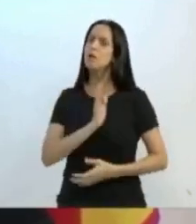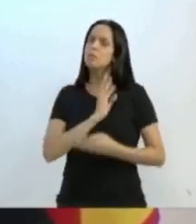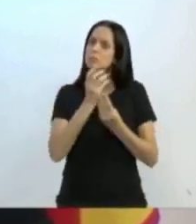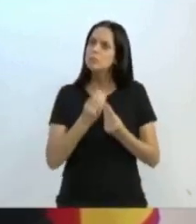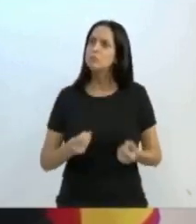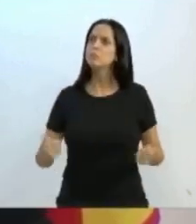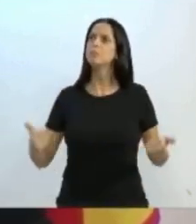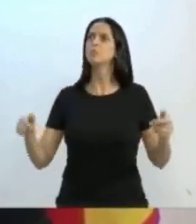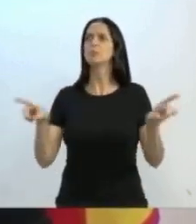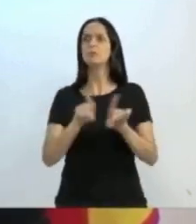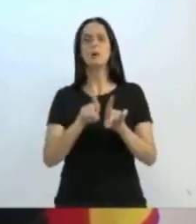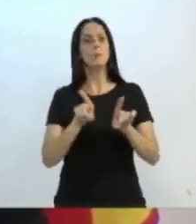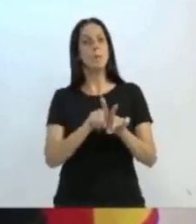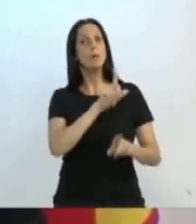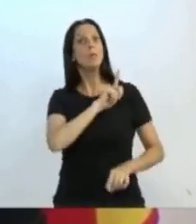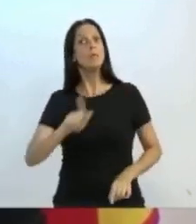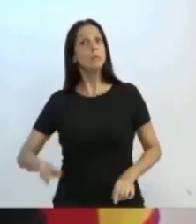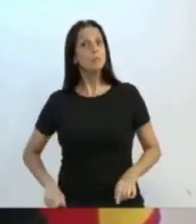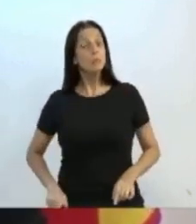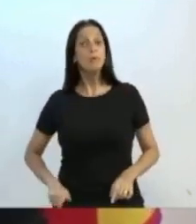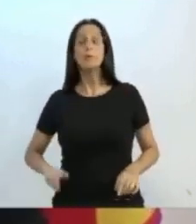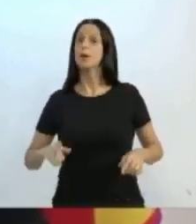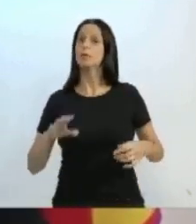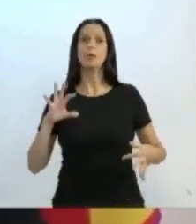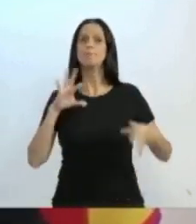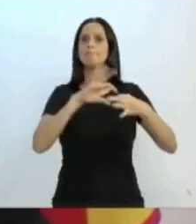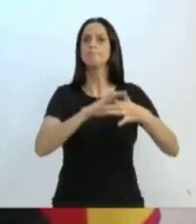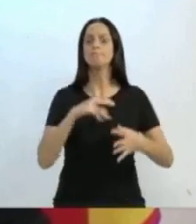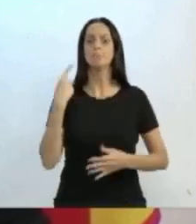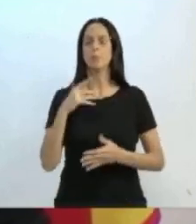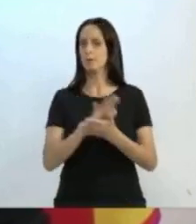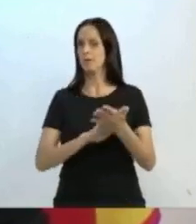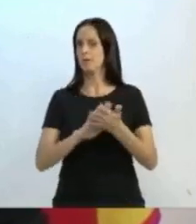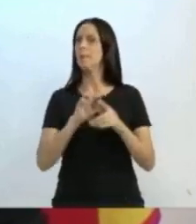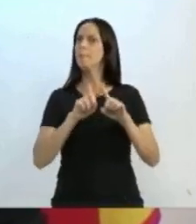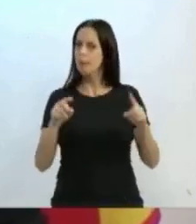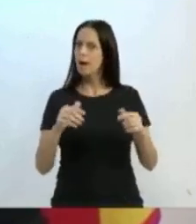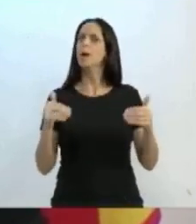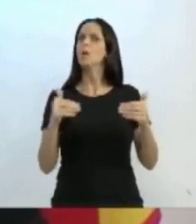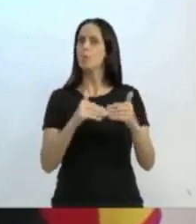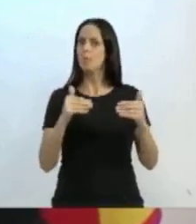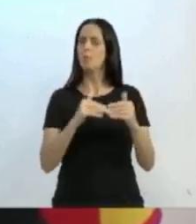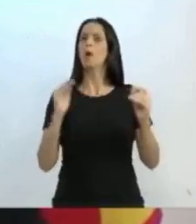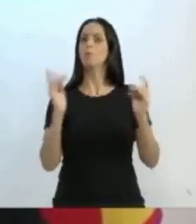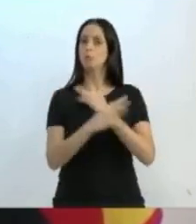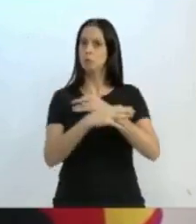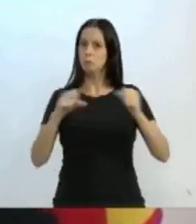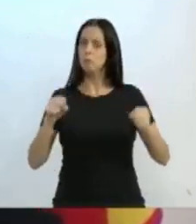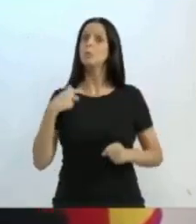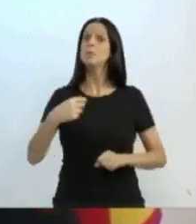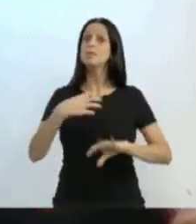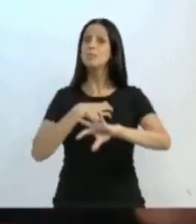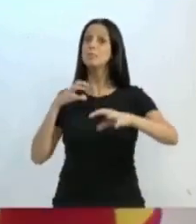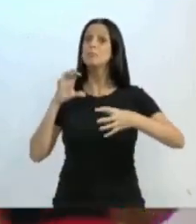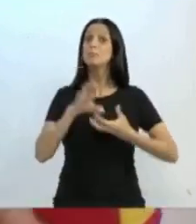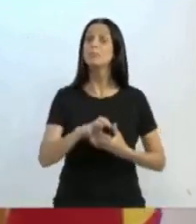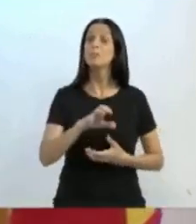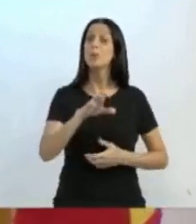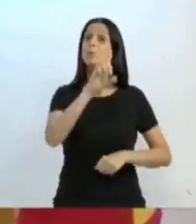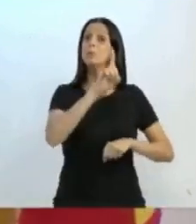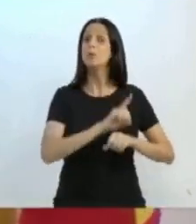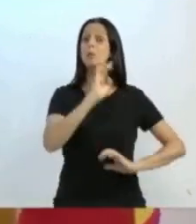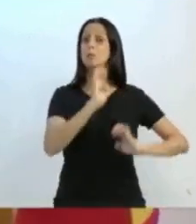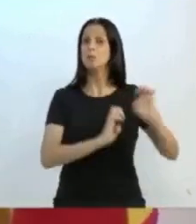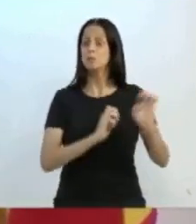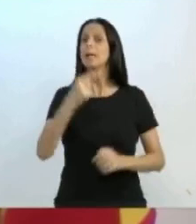aqueles que não fazem parte da política, mas são favoráveis ao lockdown, se coloquem no lugar dessas pessoas e comecem a pensar